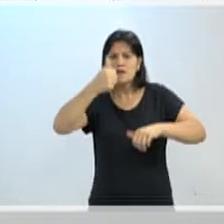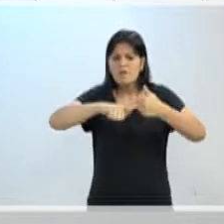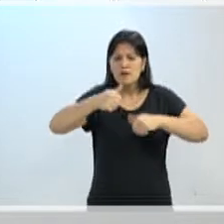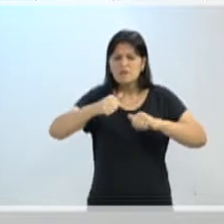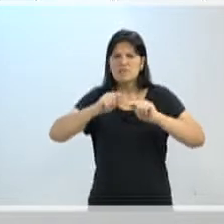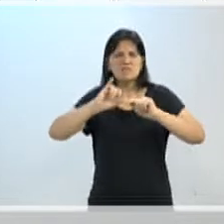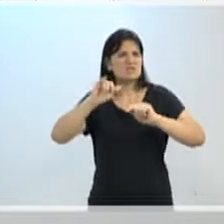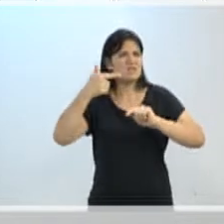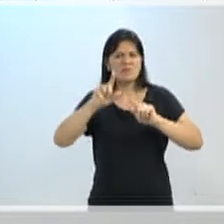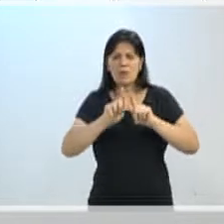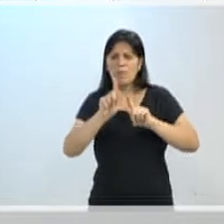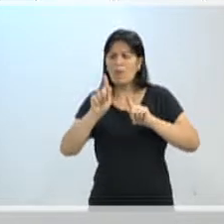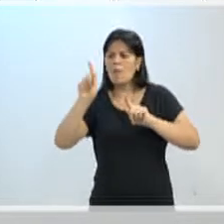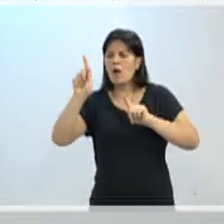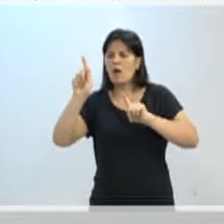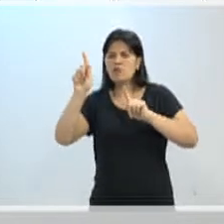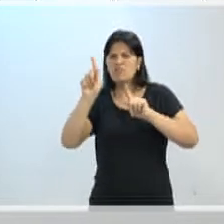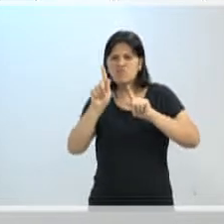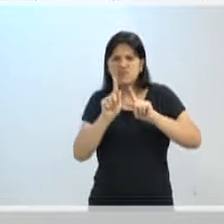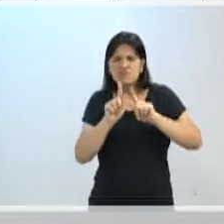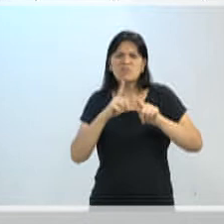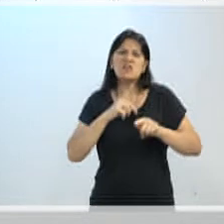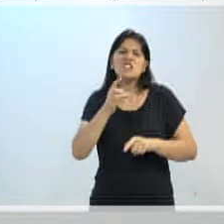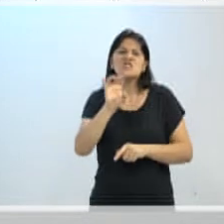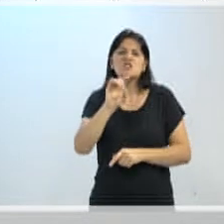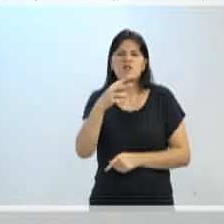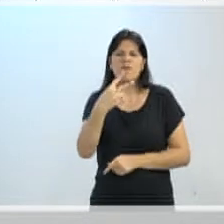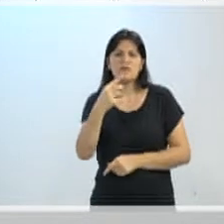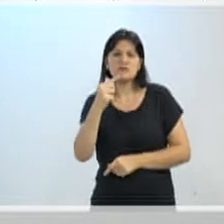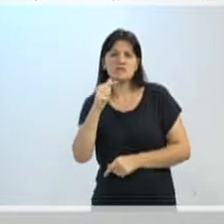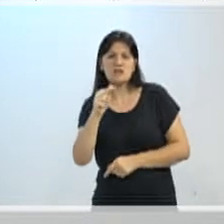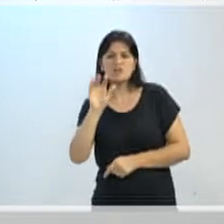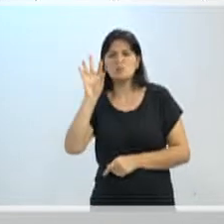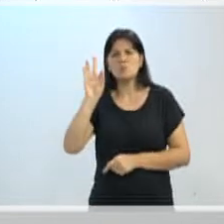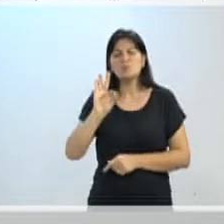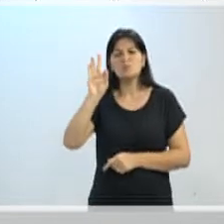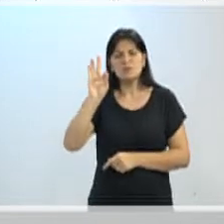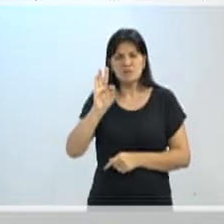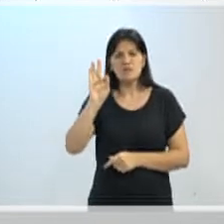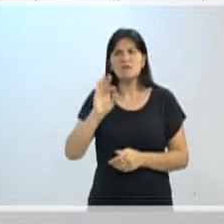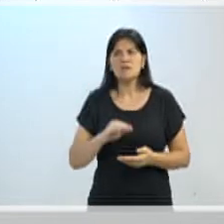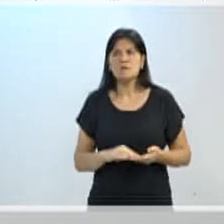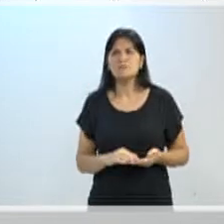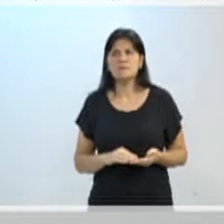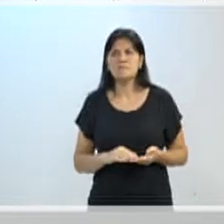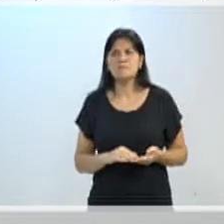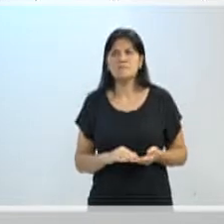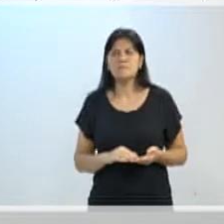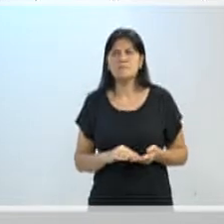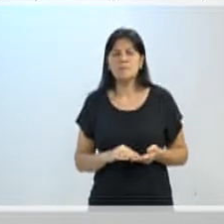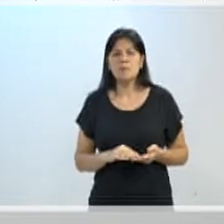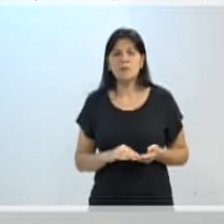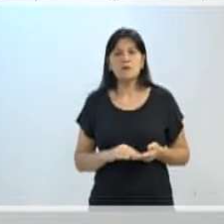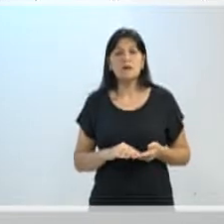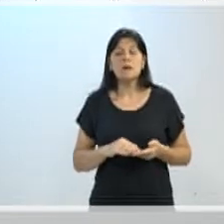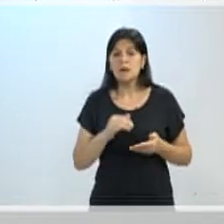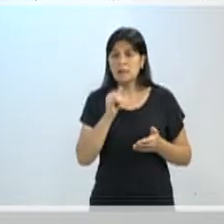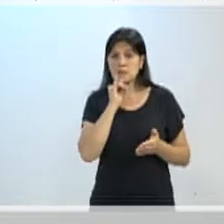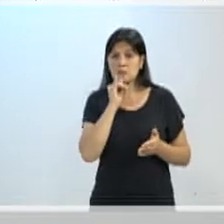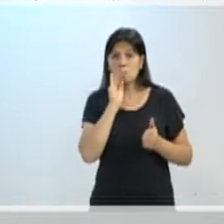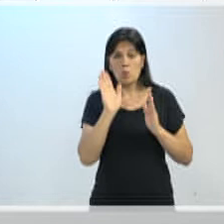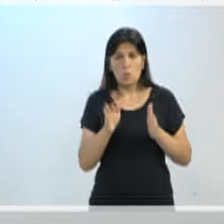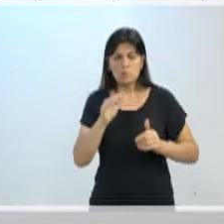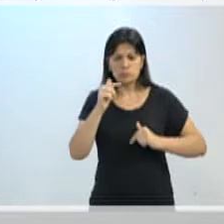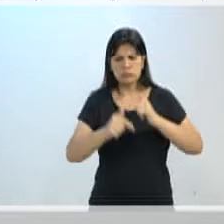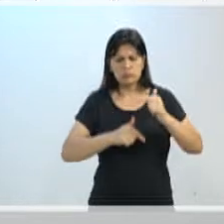também tem essa implicação. Estabelecer critérios mínimos de serviço com base de dados. seja, fazer com que o serviço que hoje é feito tenha uma